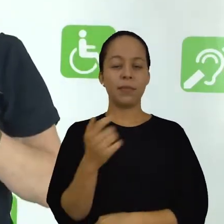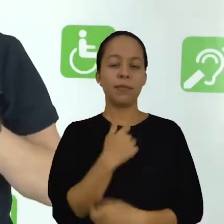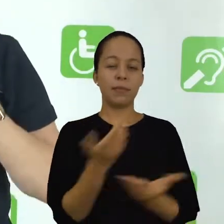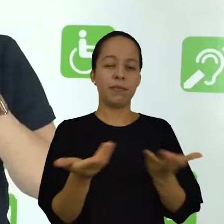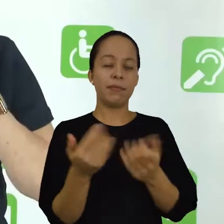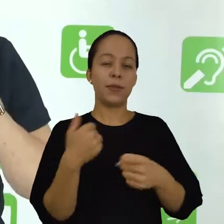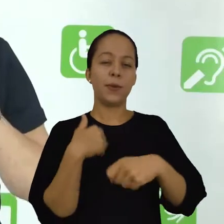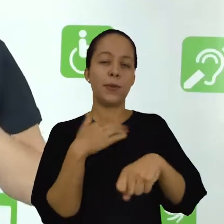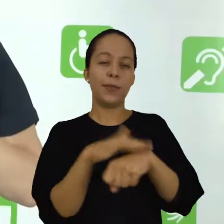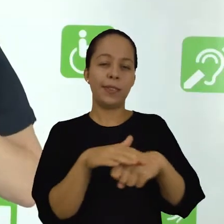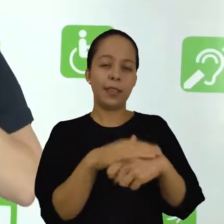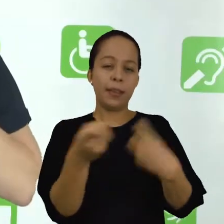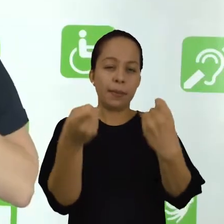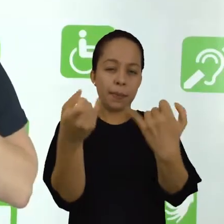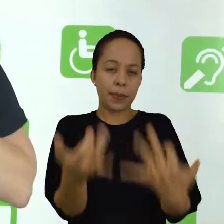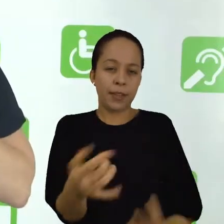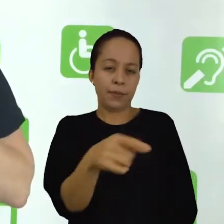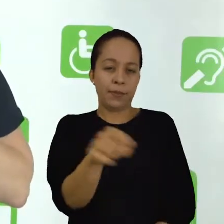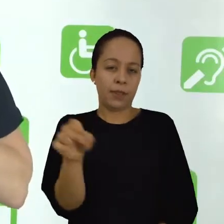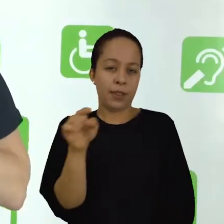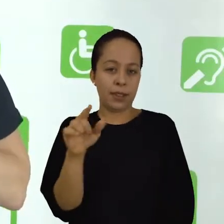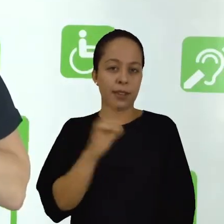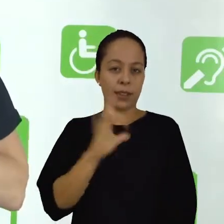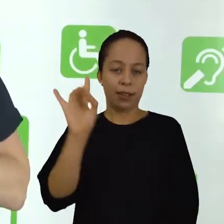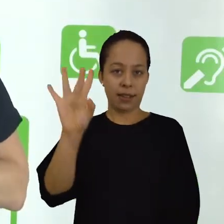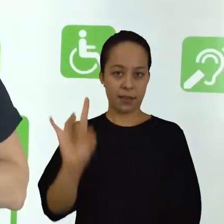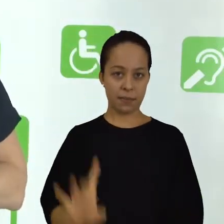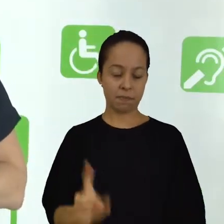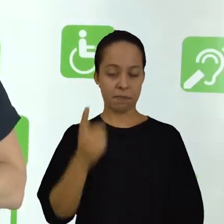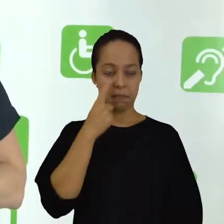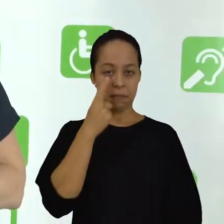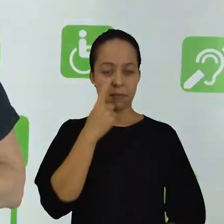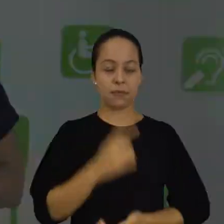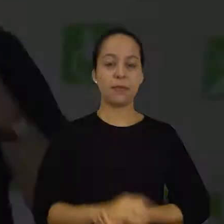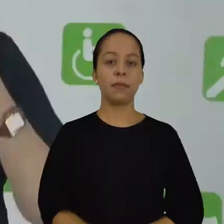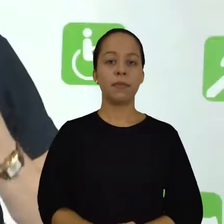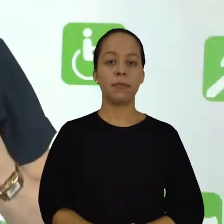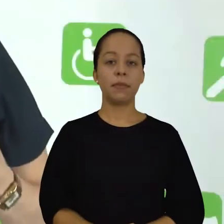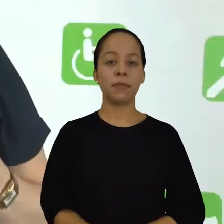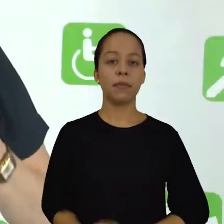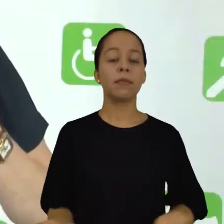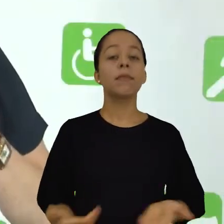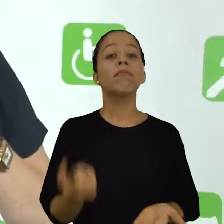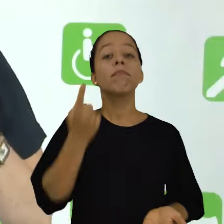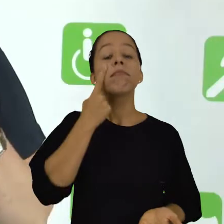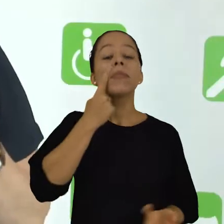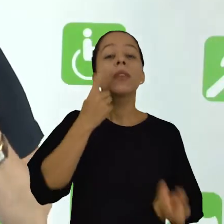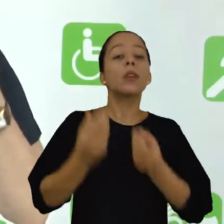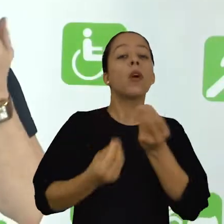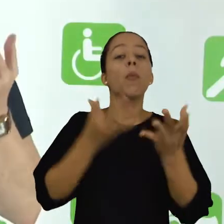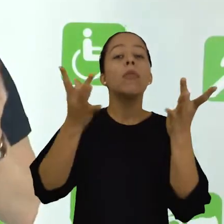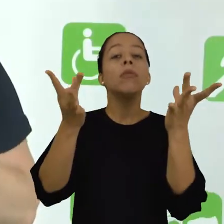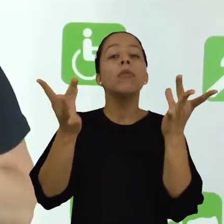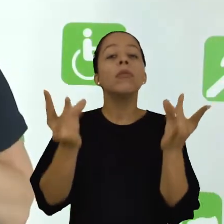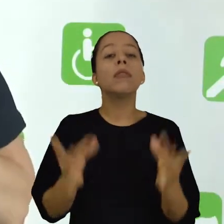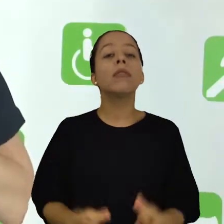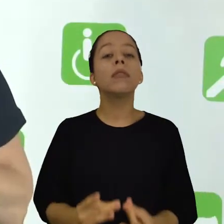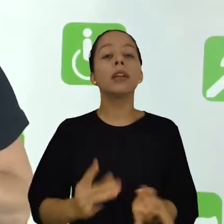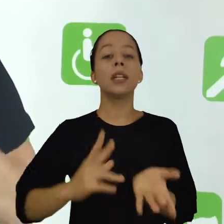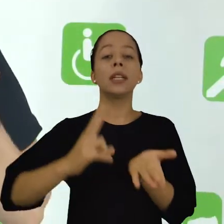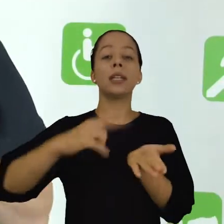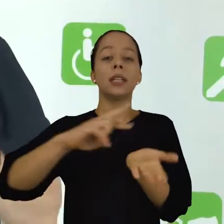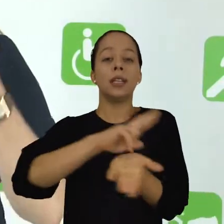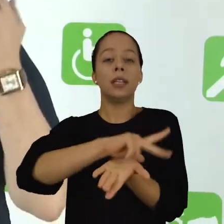eu vou conversar com vocês um pouquinho agora sobre cada uma delas. Então, vejamos sobre como fazer a